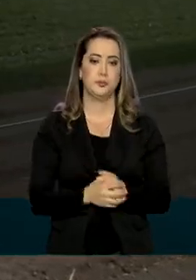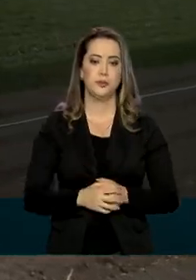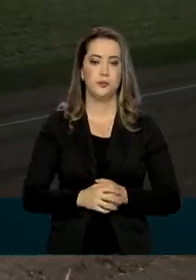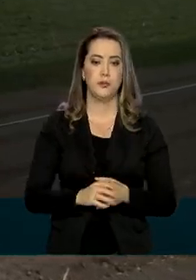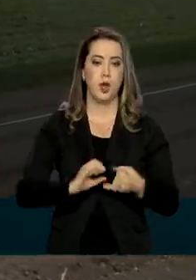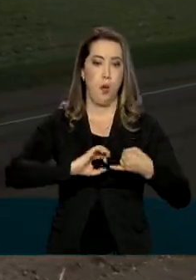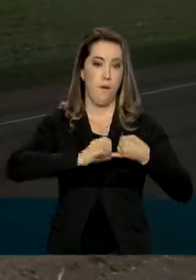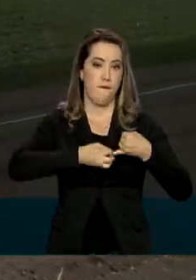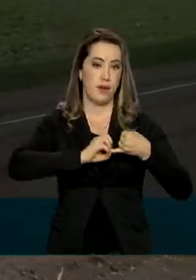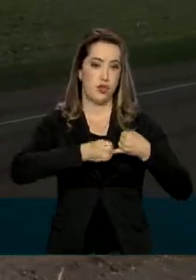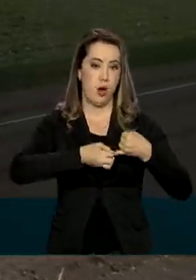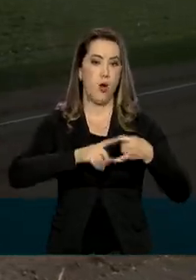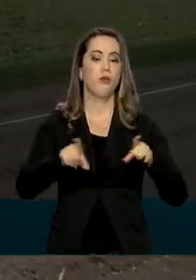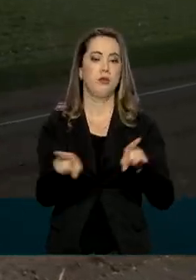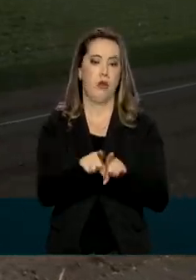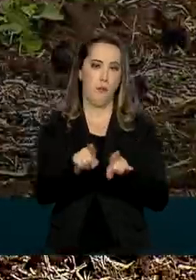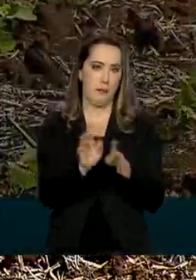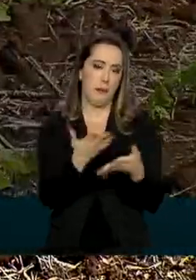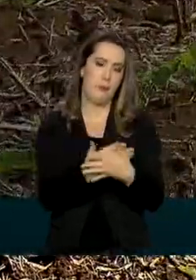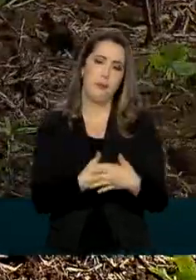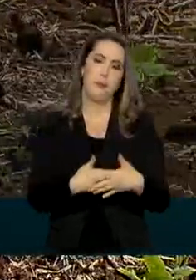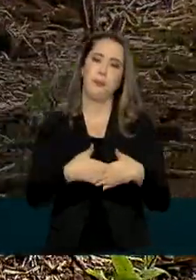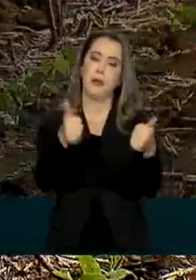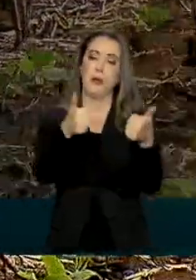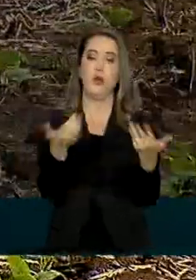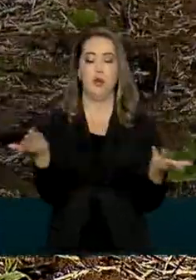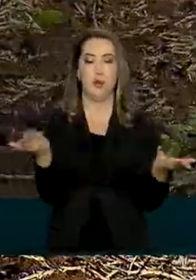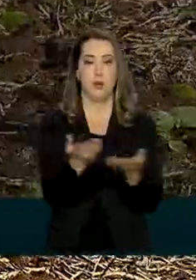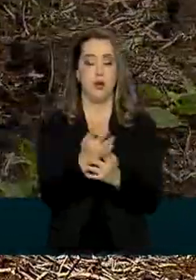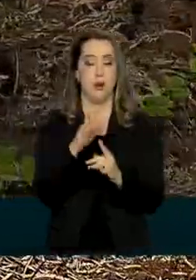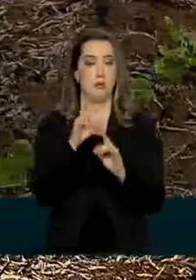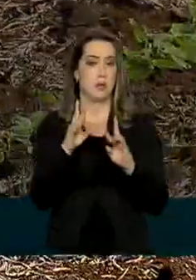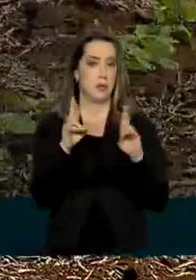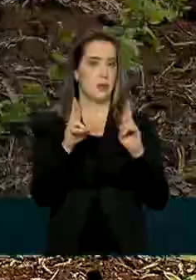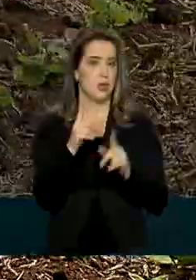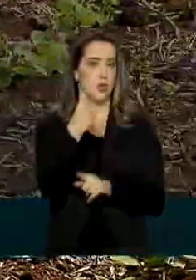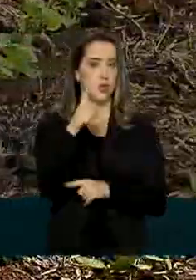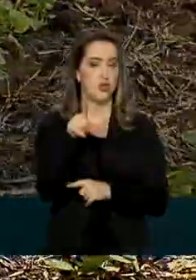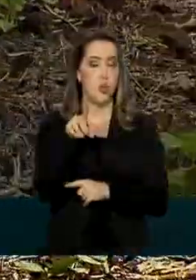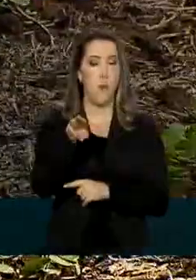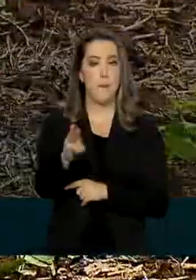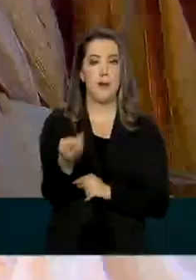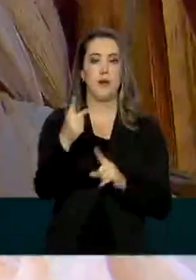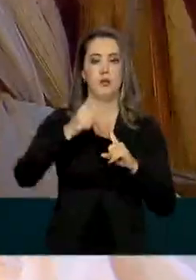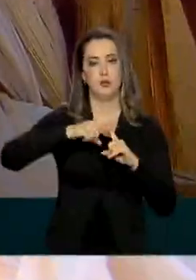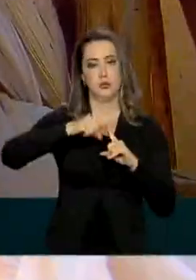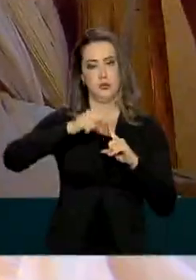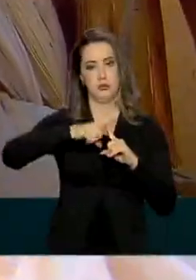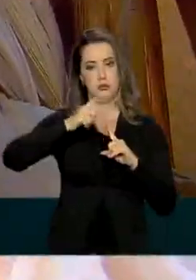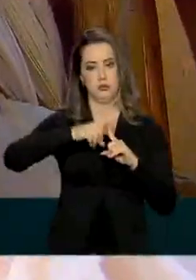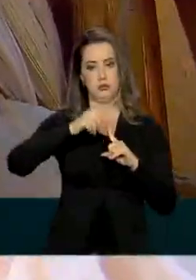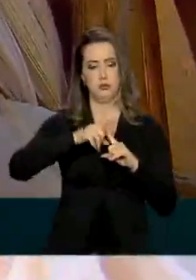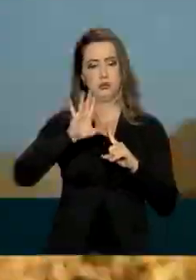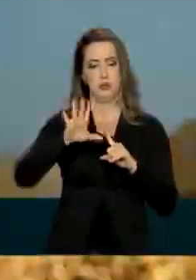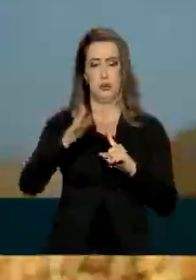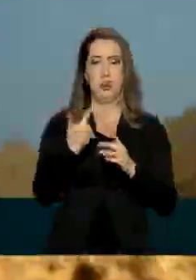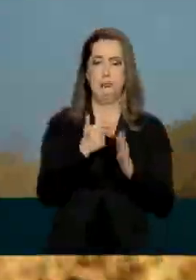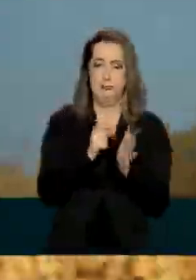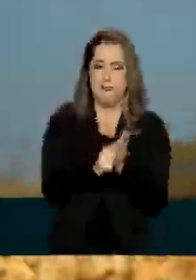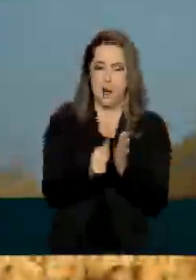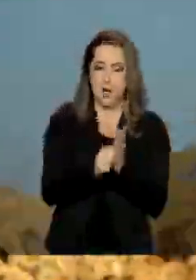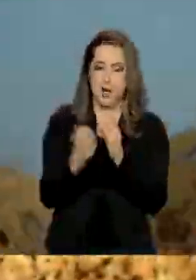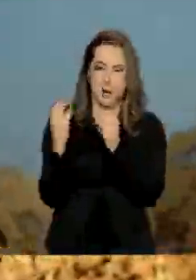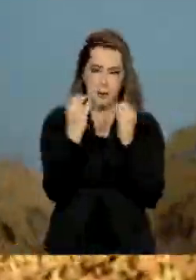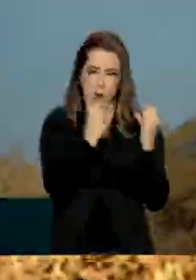também demonstra crescimento na área de produção e a estimativa é de 1 milhão de toneladas na primeira safra. Já a produção esperada de milho